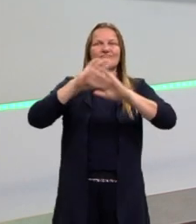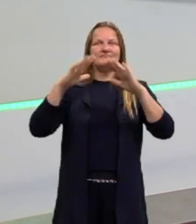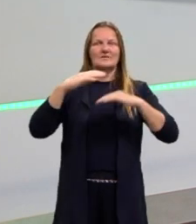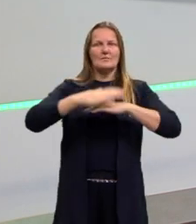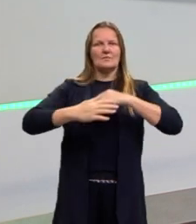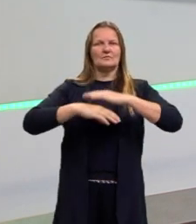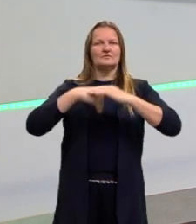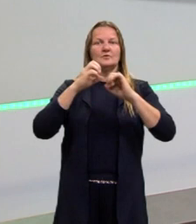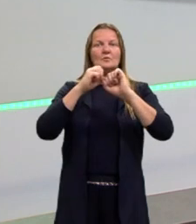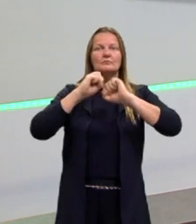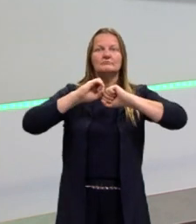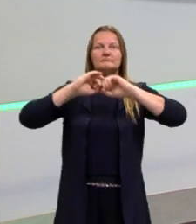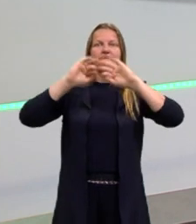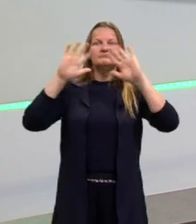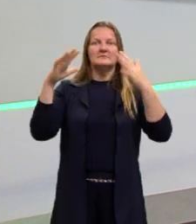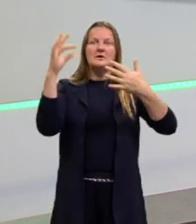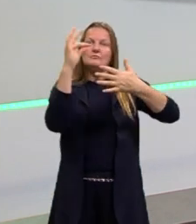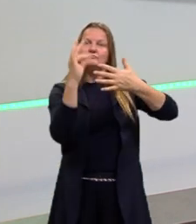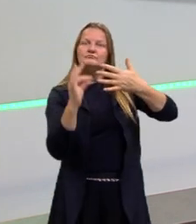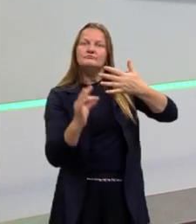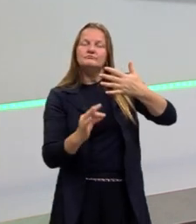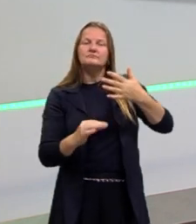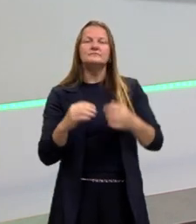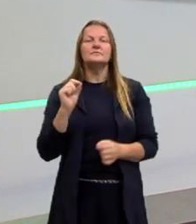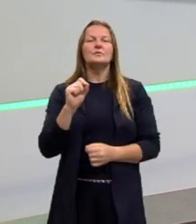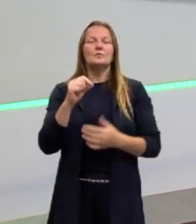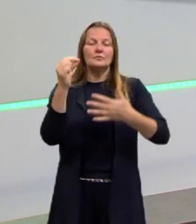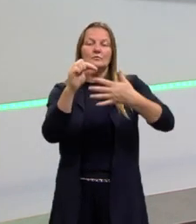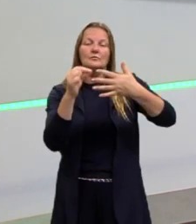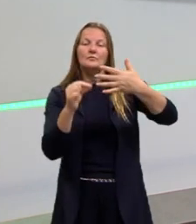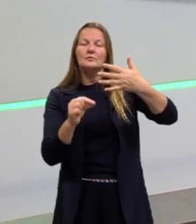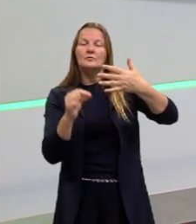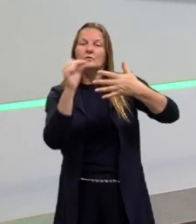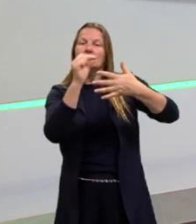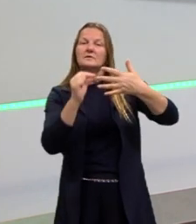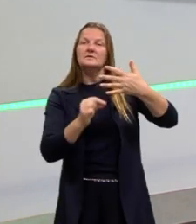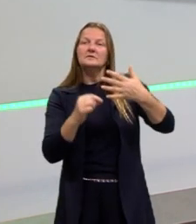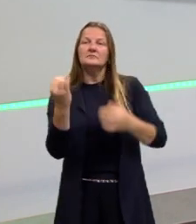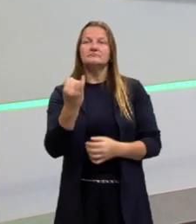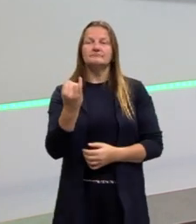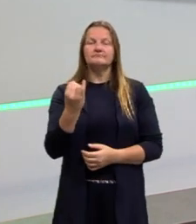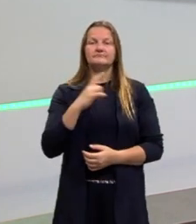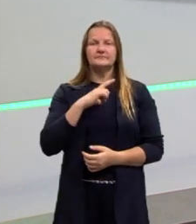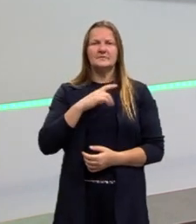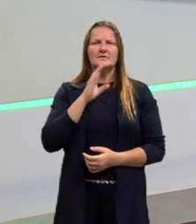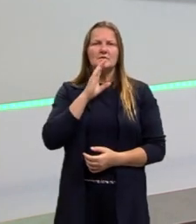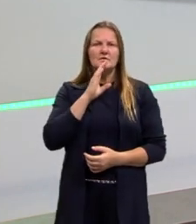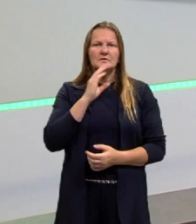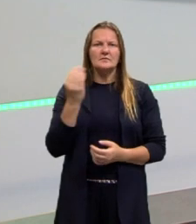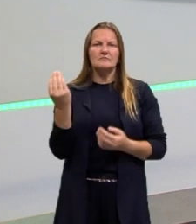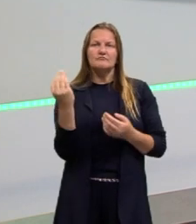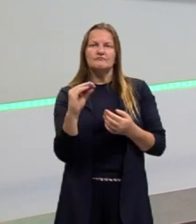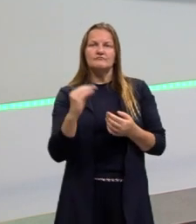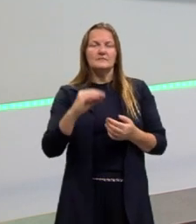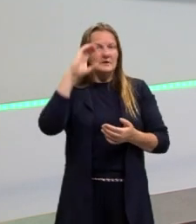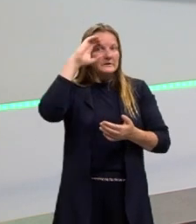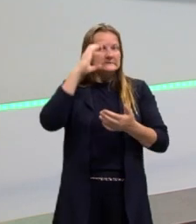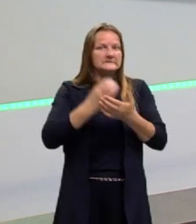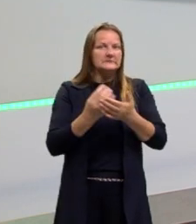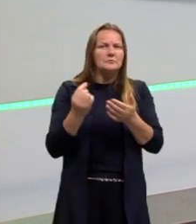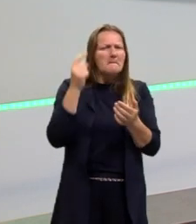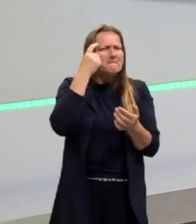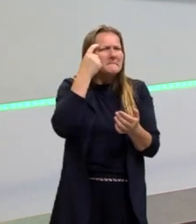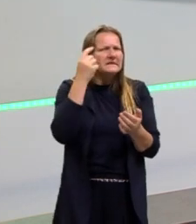com os itens que precisa. E quais são esses itens? Bom, primeiro de tudo é a gente ter que colocar uma tese nessa introdução.